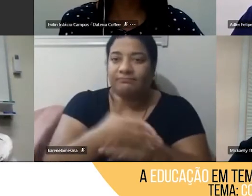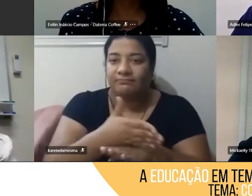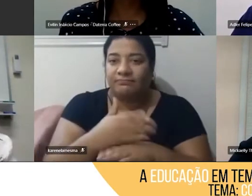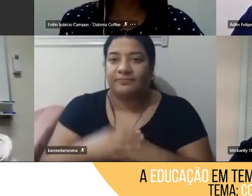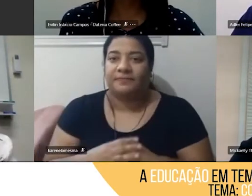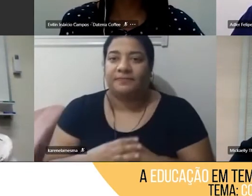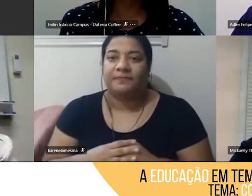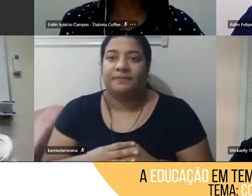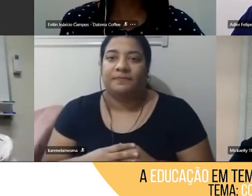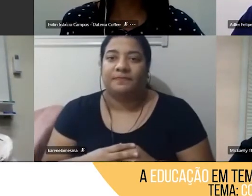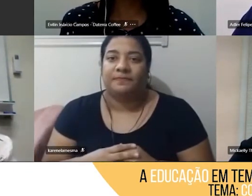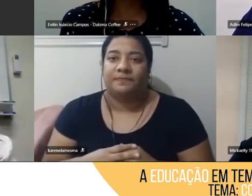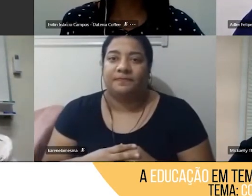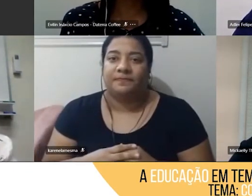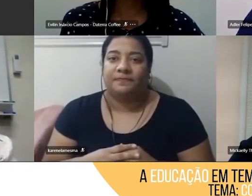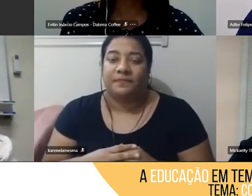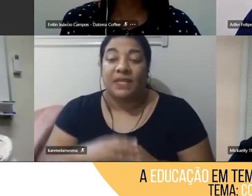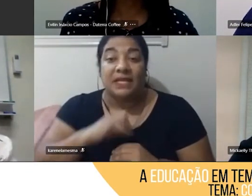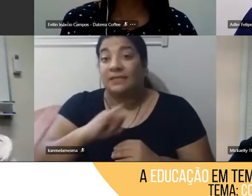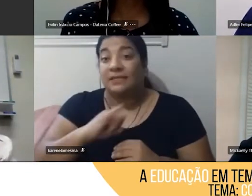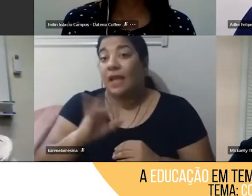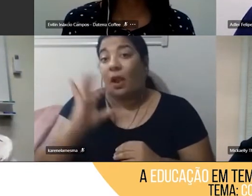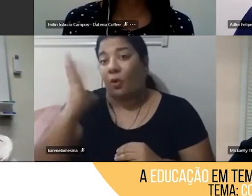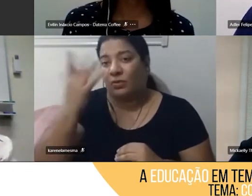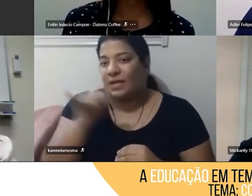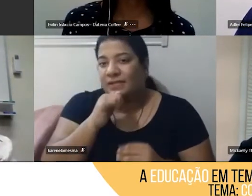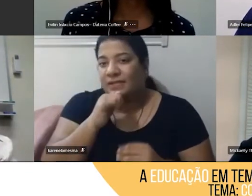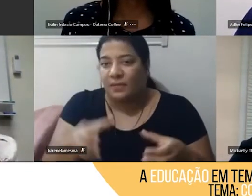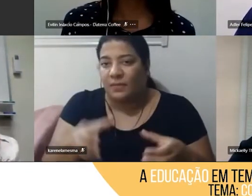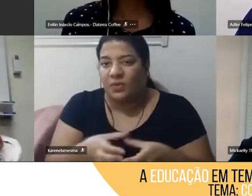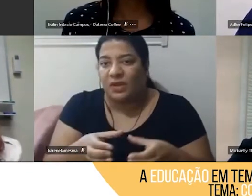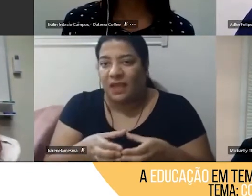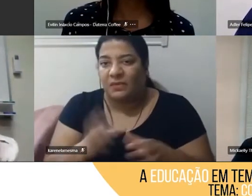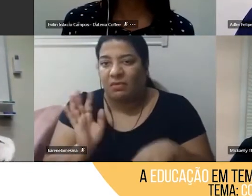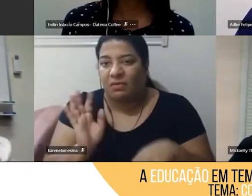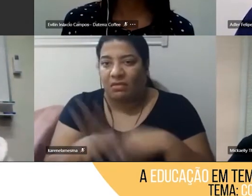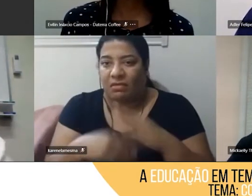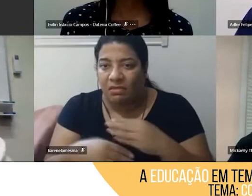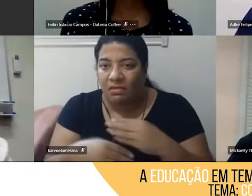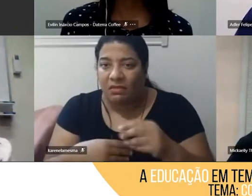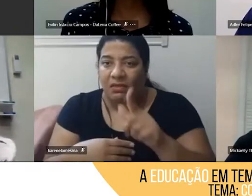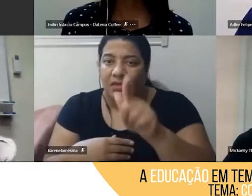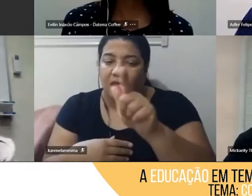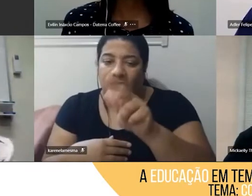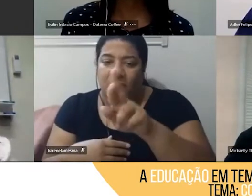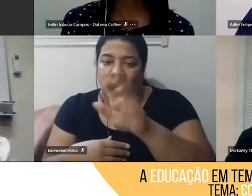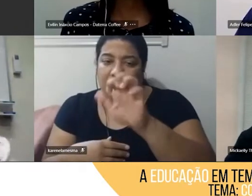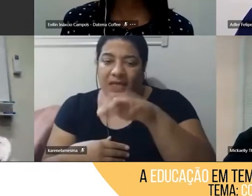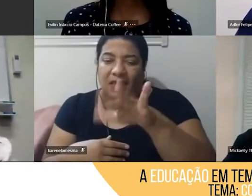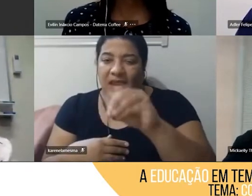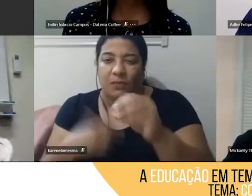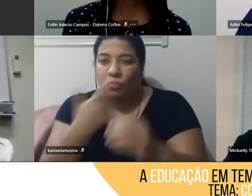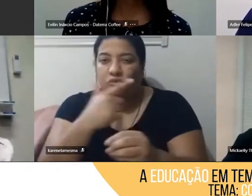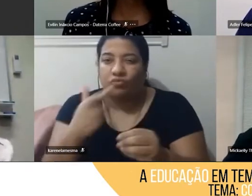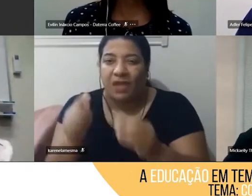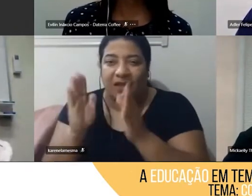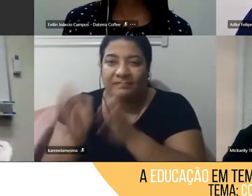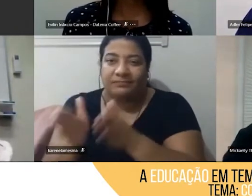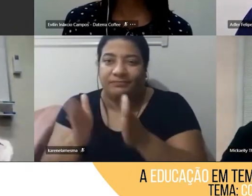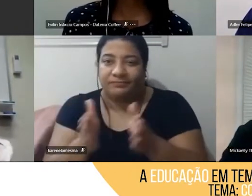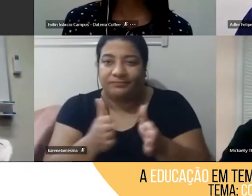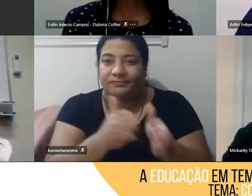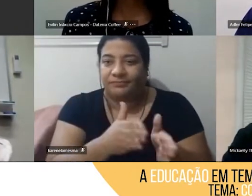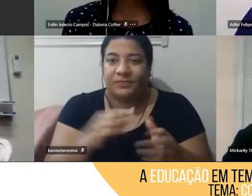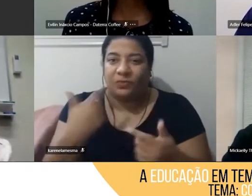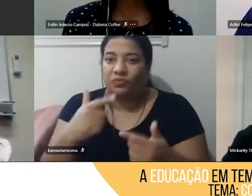E se eu, de repente, tenho um grêmio que é desestruturado, por exemplo, ou um projeto que é desestruturado no sentido de